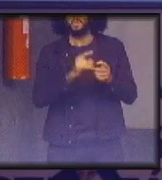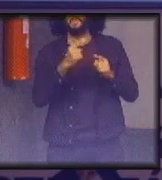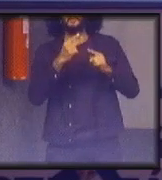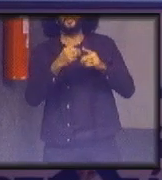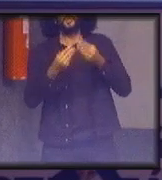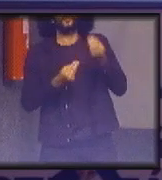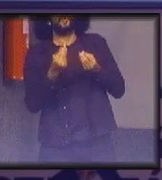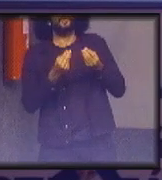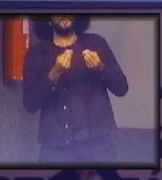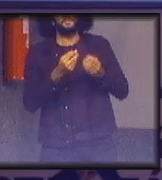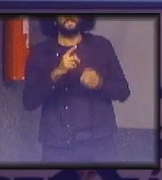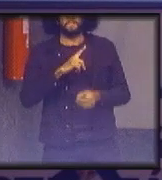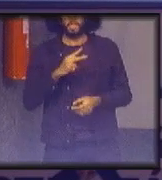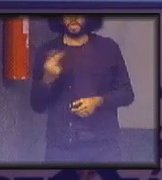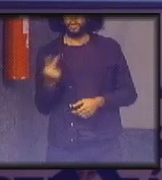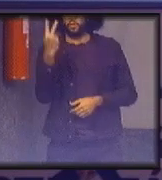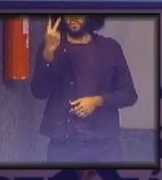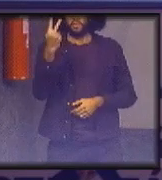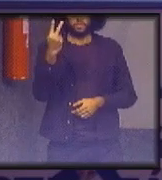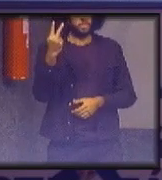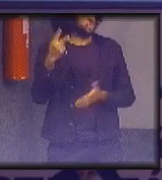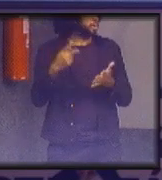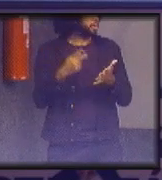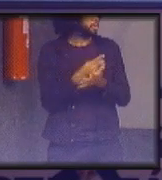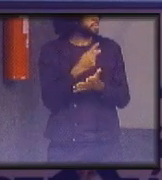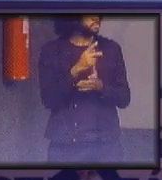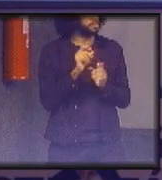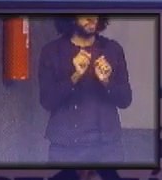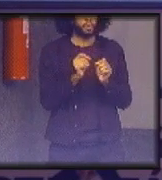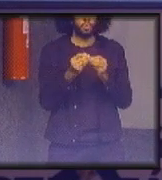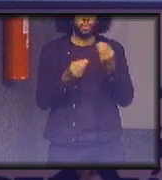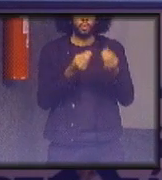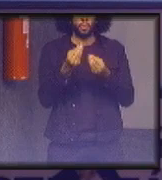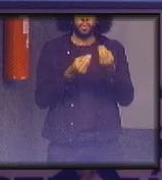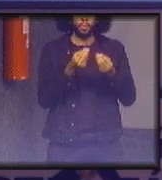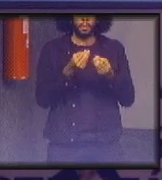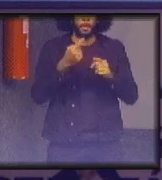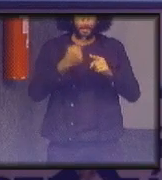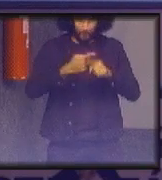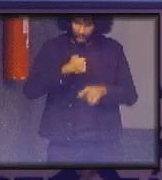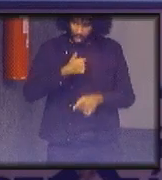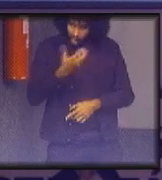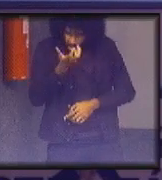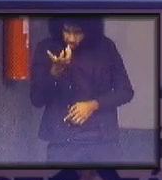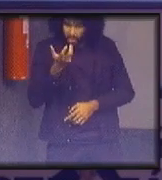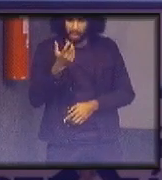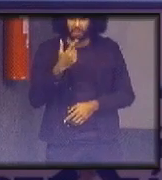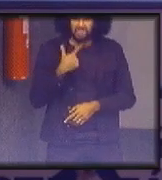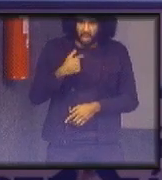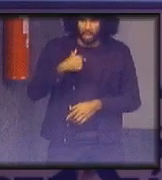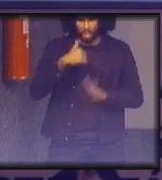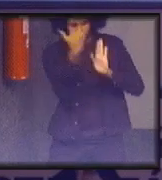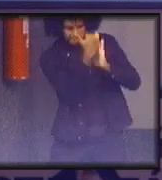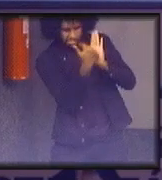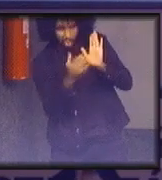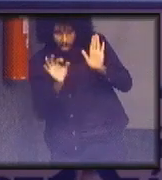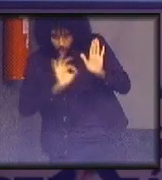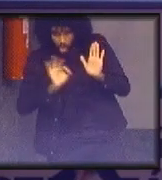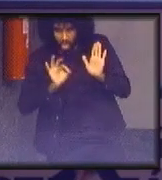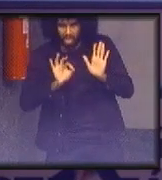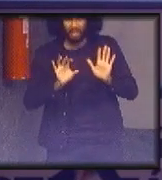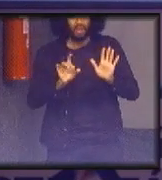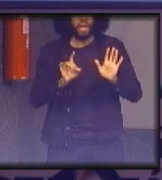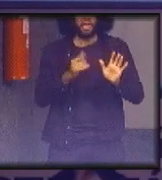valor acontece por design o valor acontece porque eu quero porque eu planejei e não por